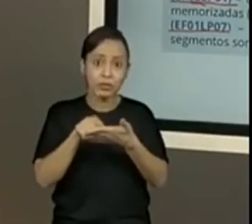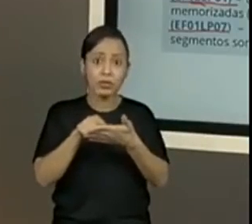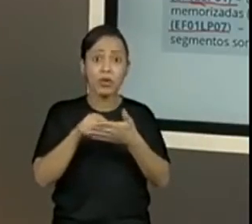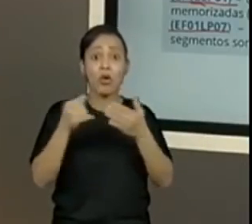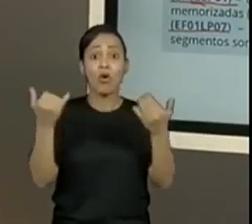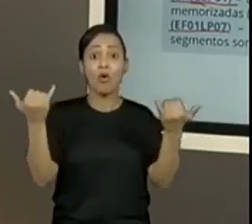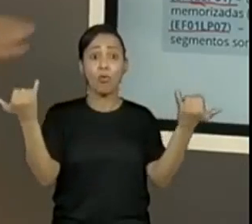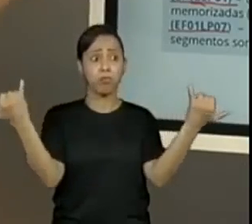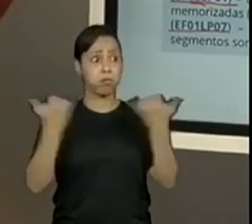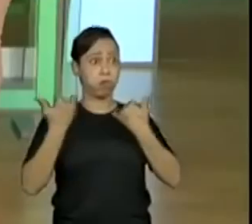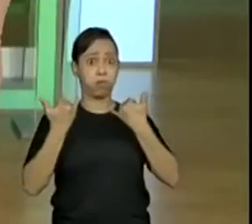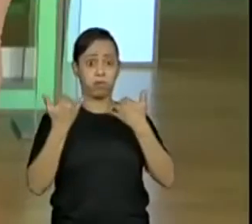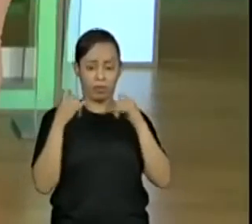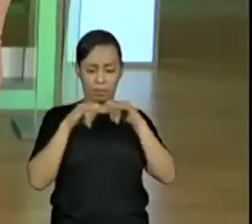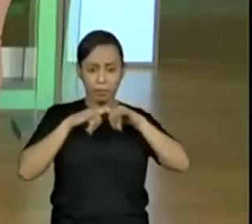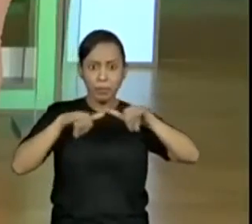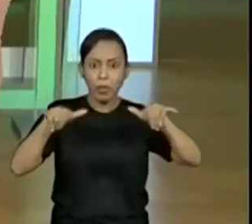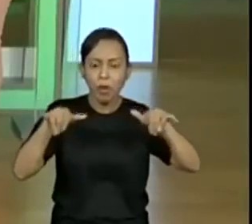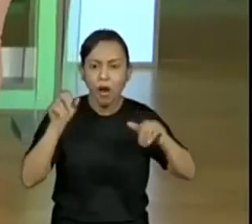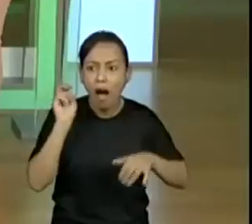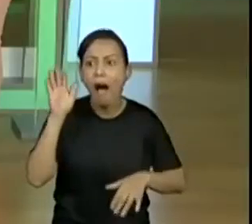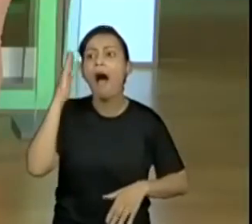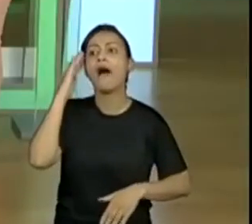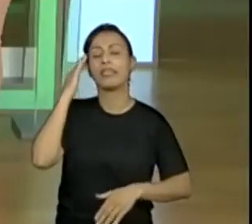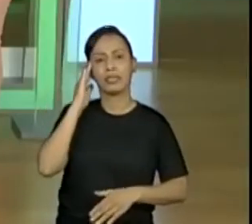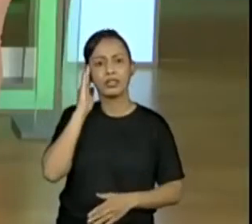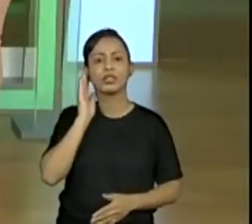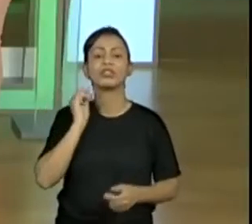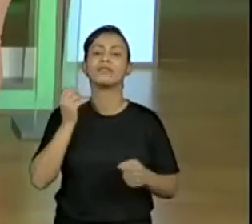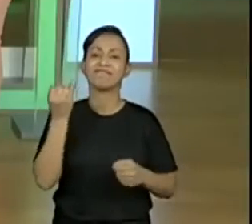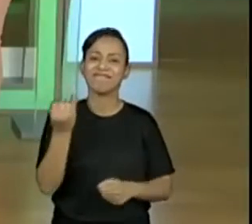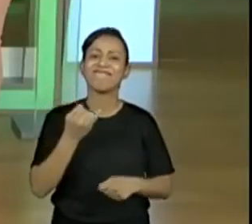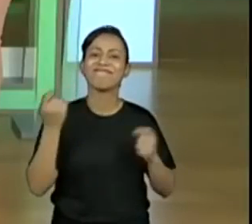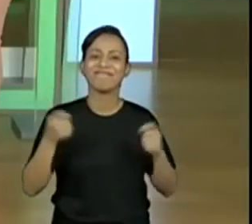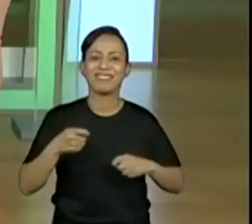elementos da língua portuguesa. Por isso, o eu vou pedir para vocês?